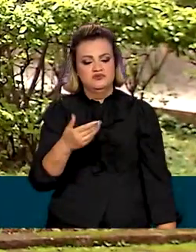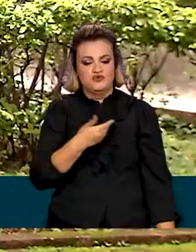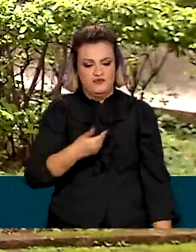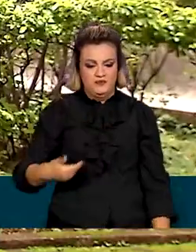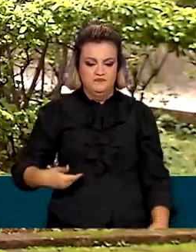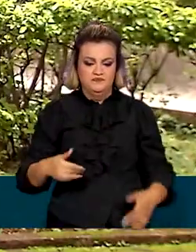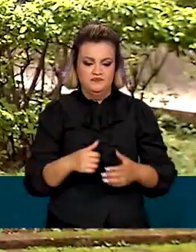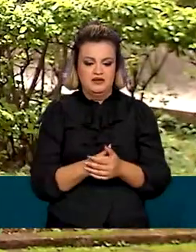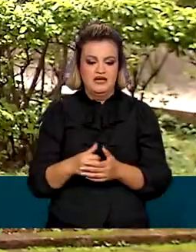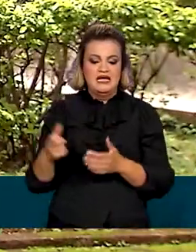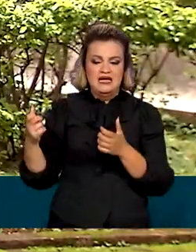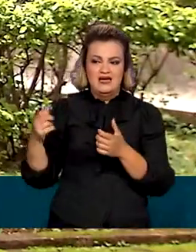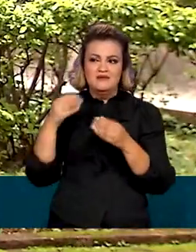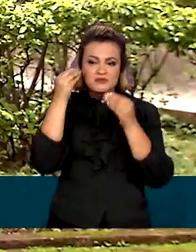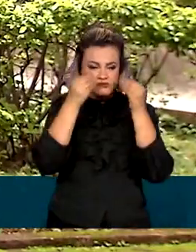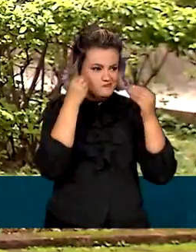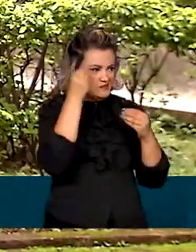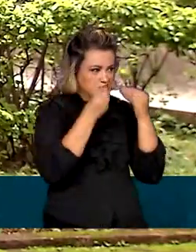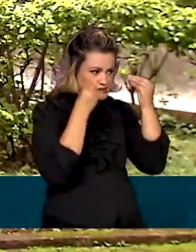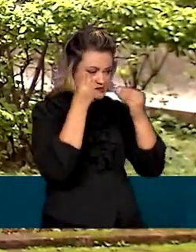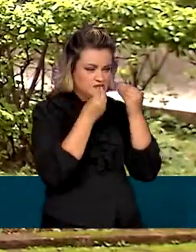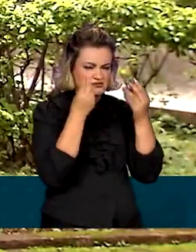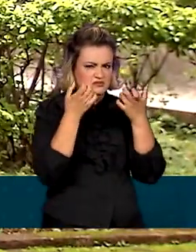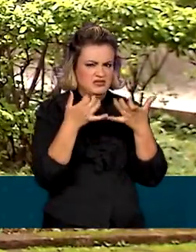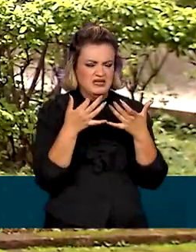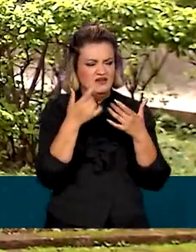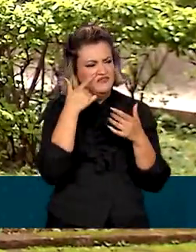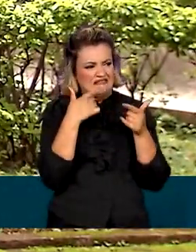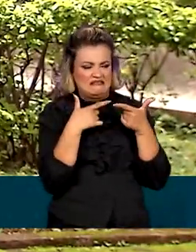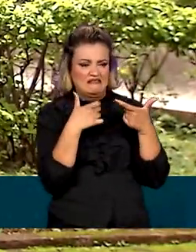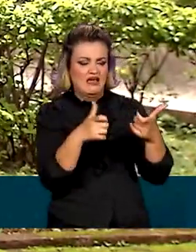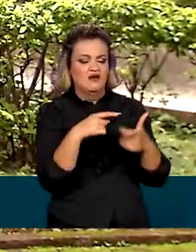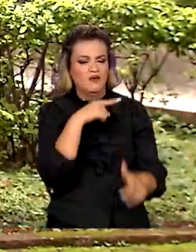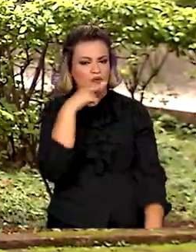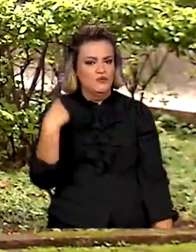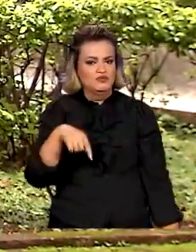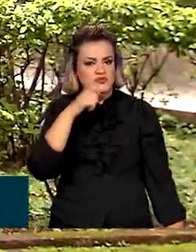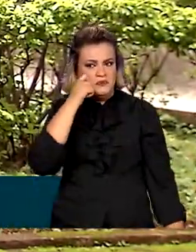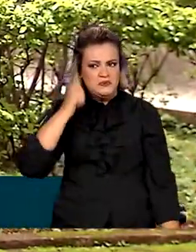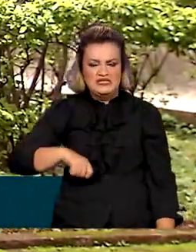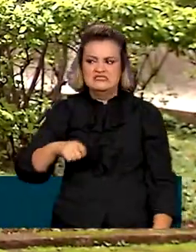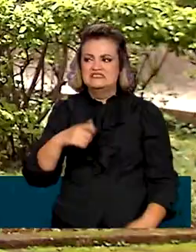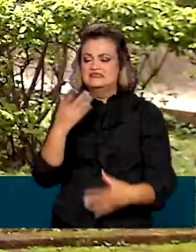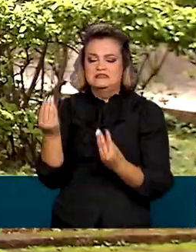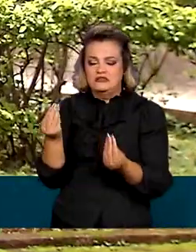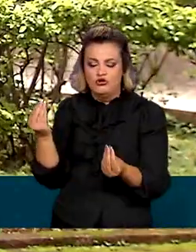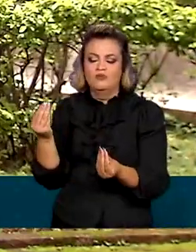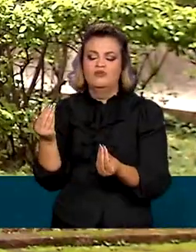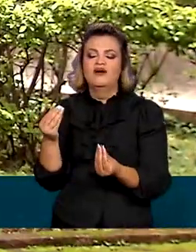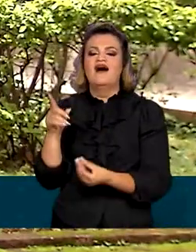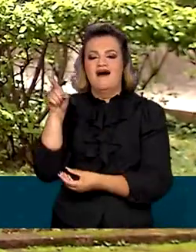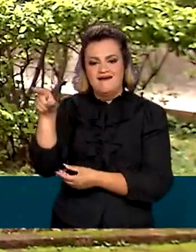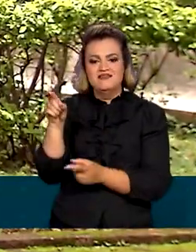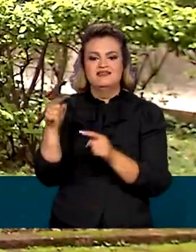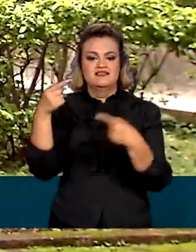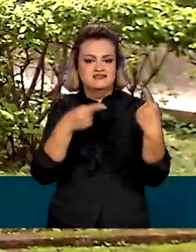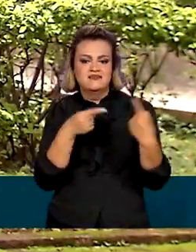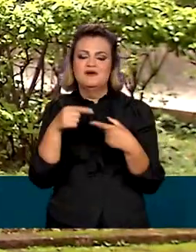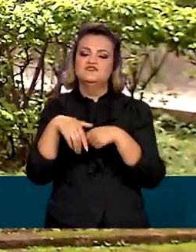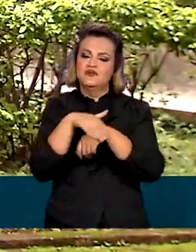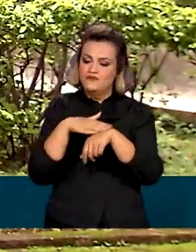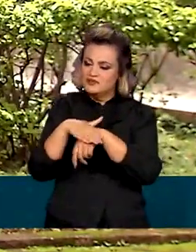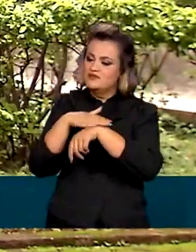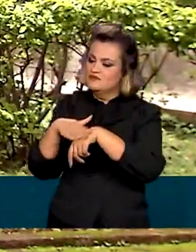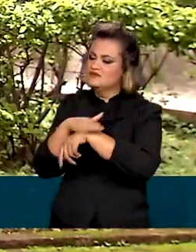ano, a insegurança causada pela guerra entre Rússia e Ucrânia estará no coração dos debates em Davos. Mas esse não será o